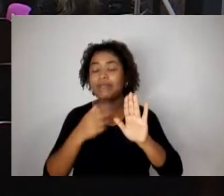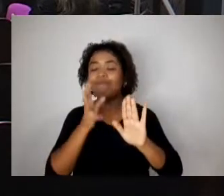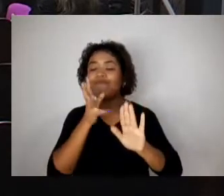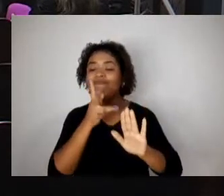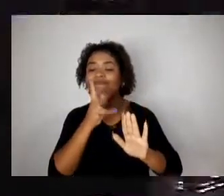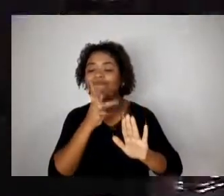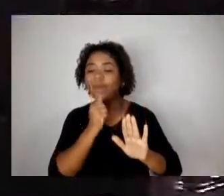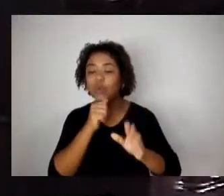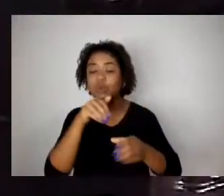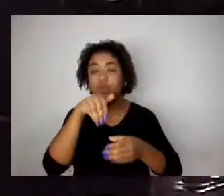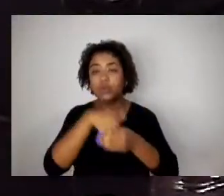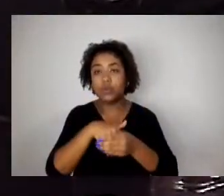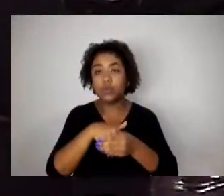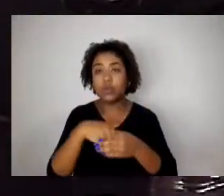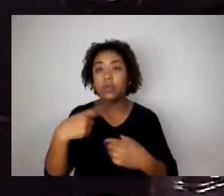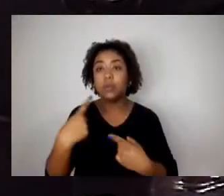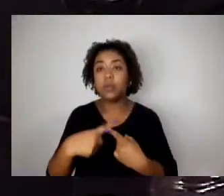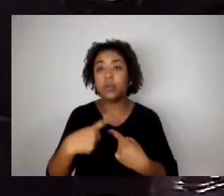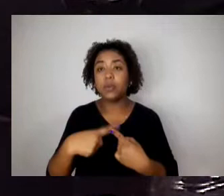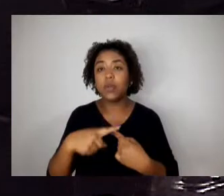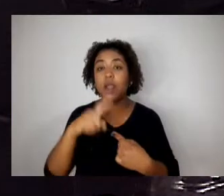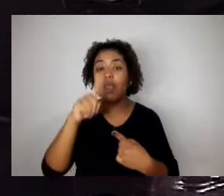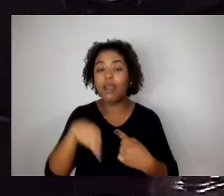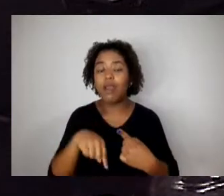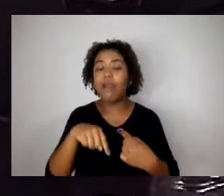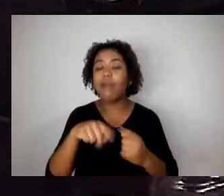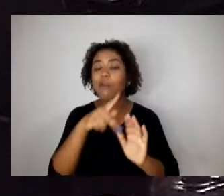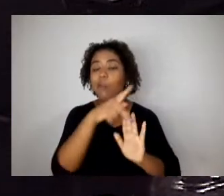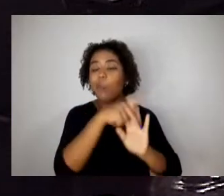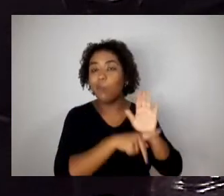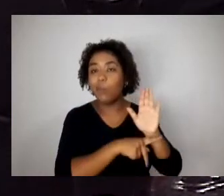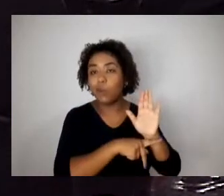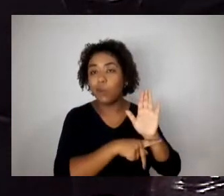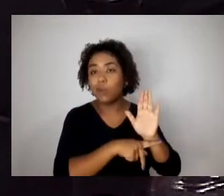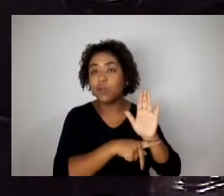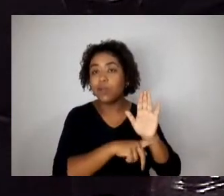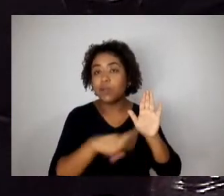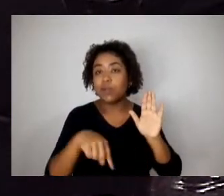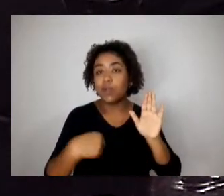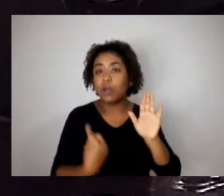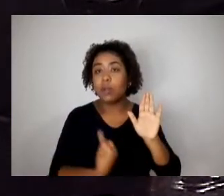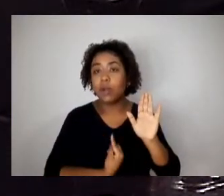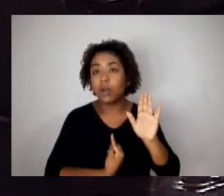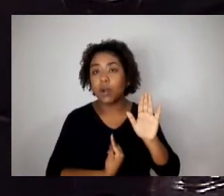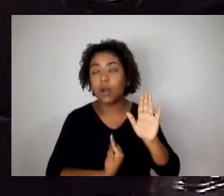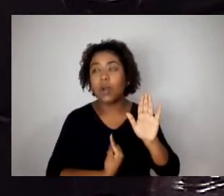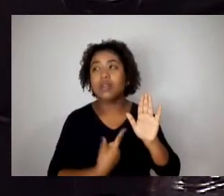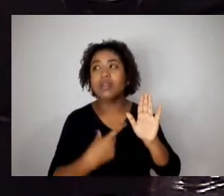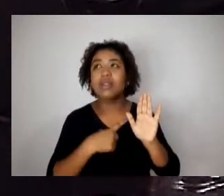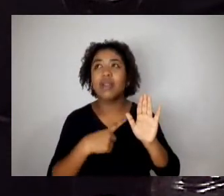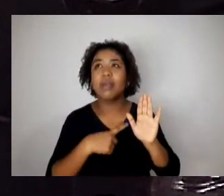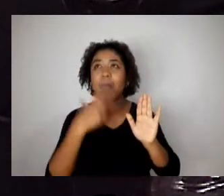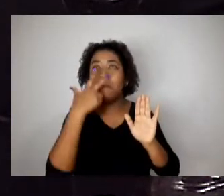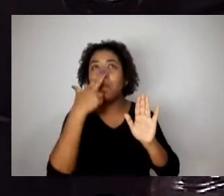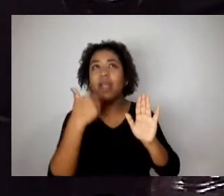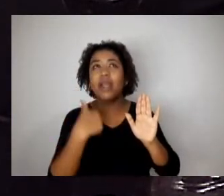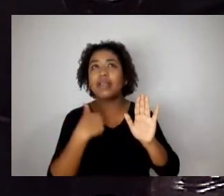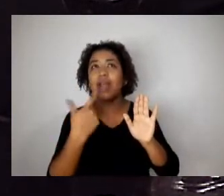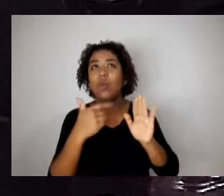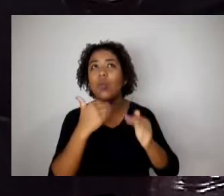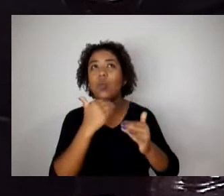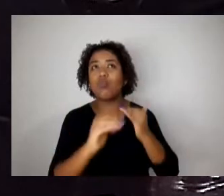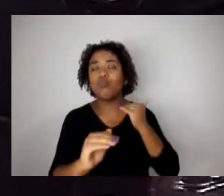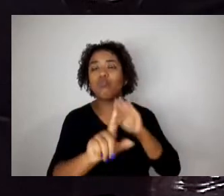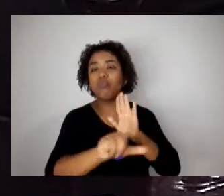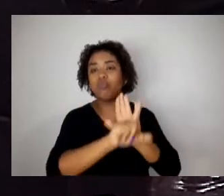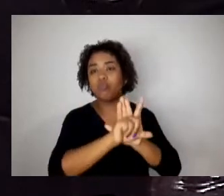porque é uma matéria que, para a gente, é muito importante. Apesar de a gente achar que ela é ilegal e inconstitucional, e eu espero que